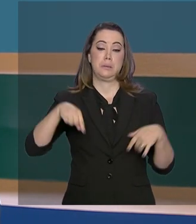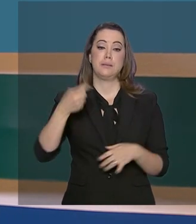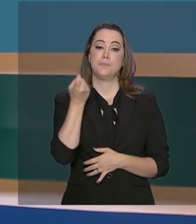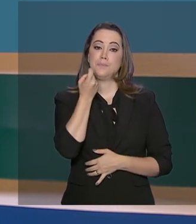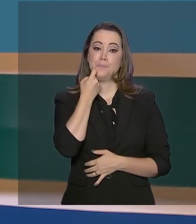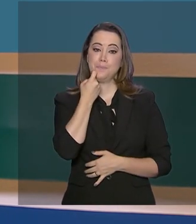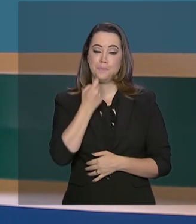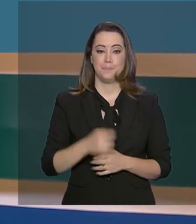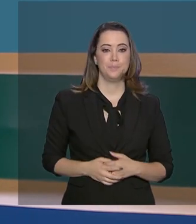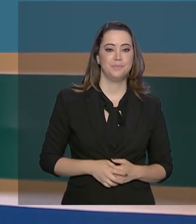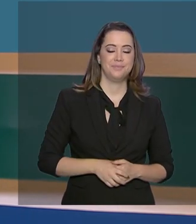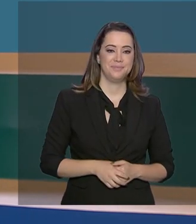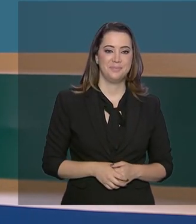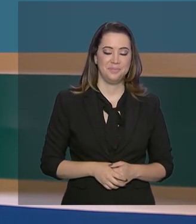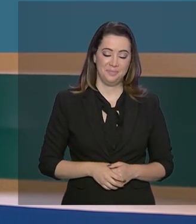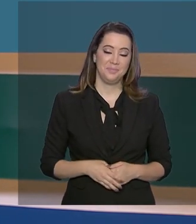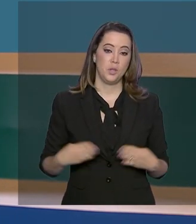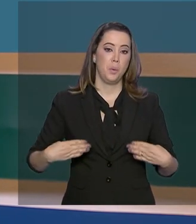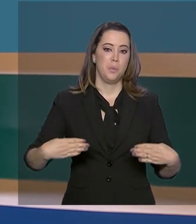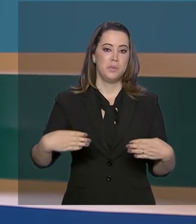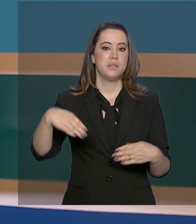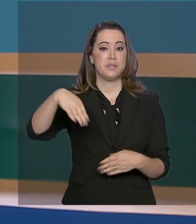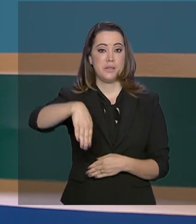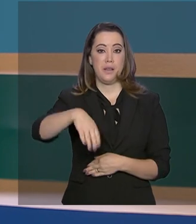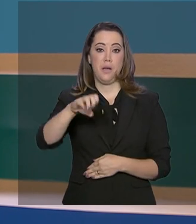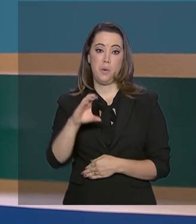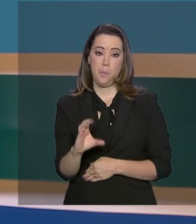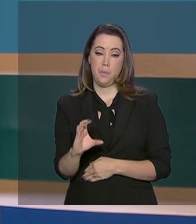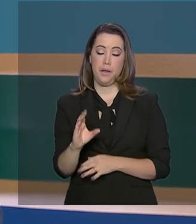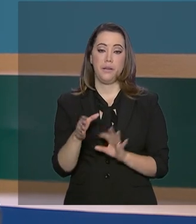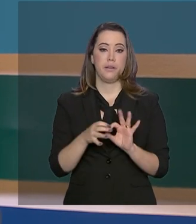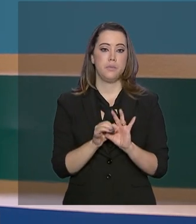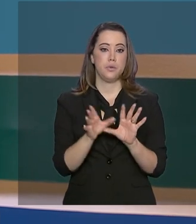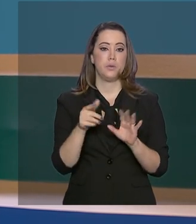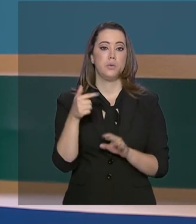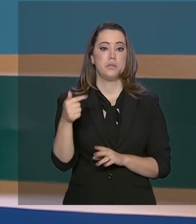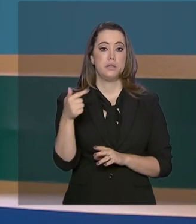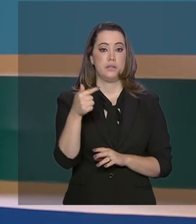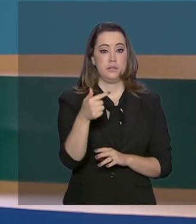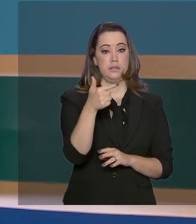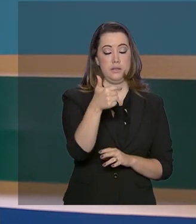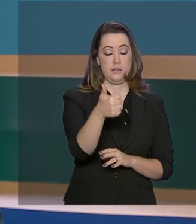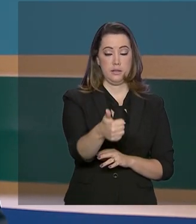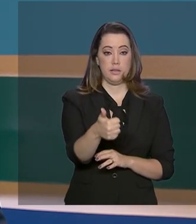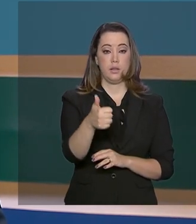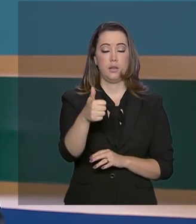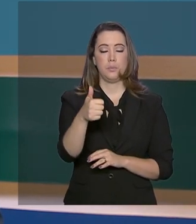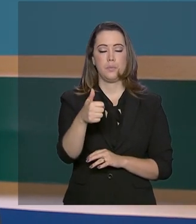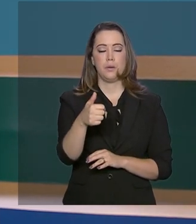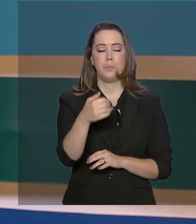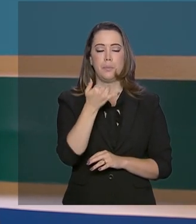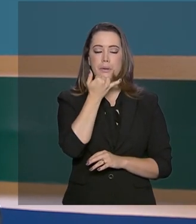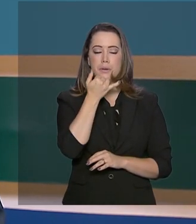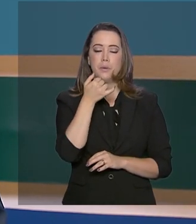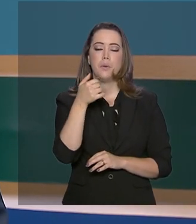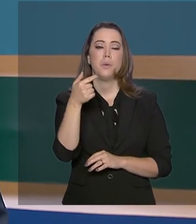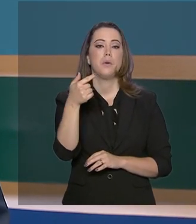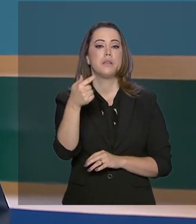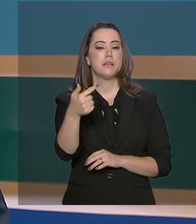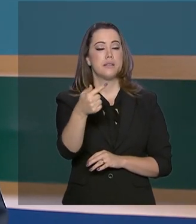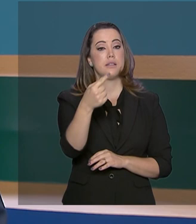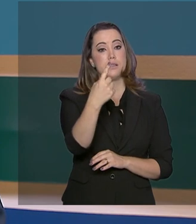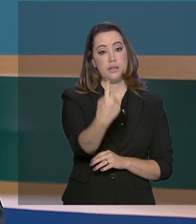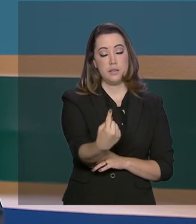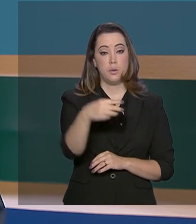sexta-feira. Segundo o MEC, foram desbloqueados R 771 milhões para as universidades e R